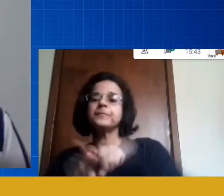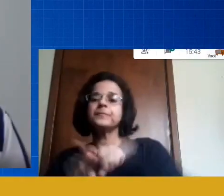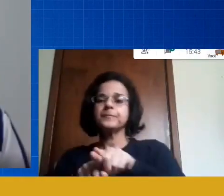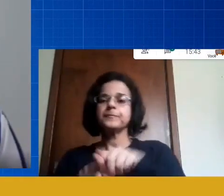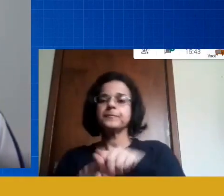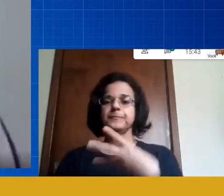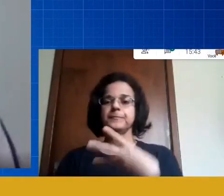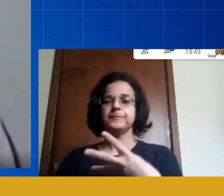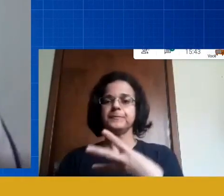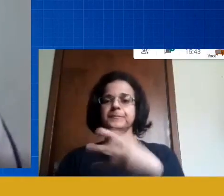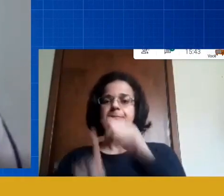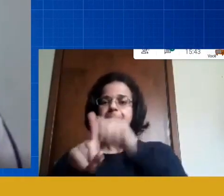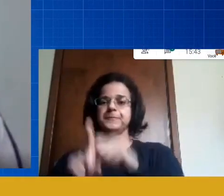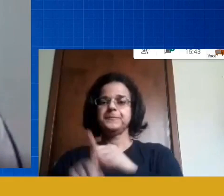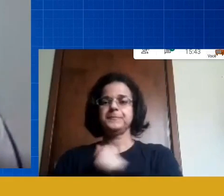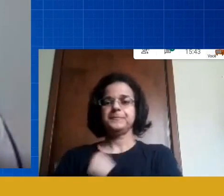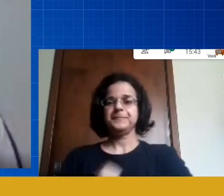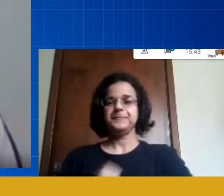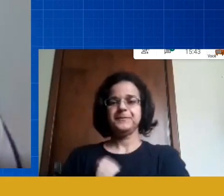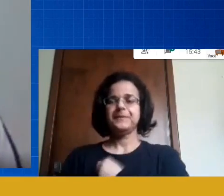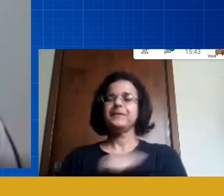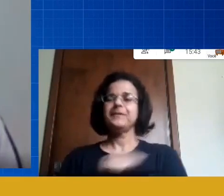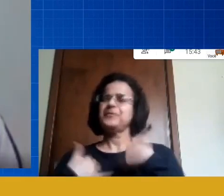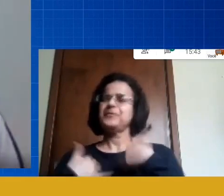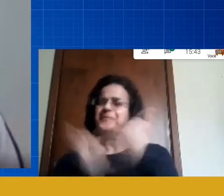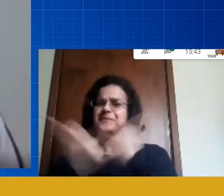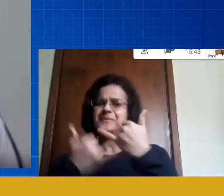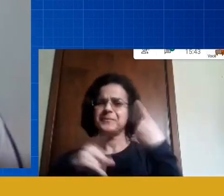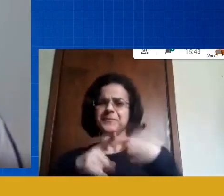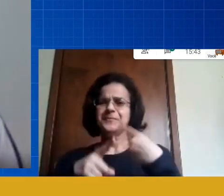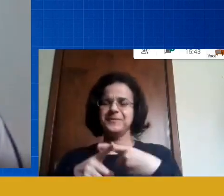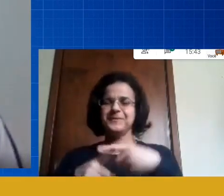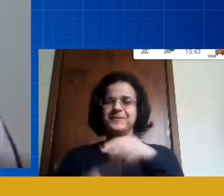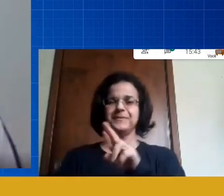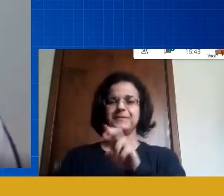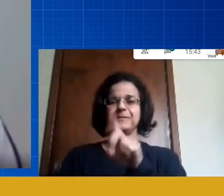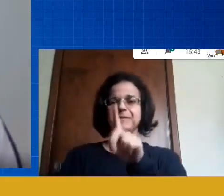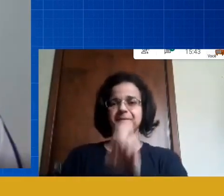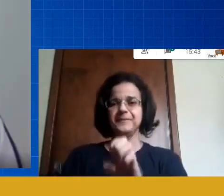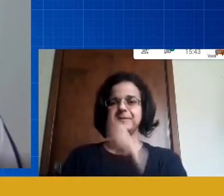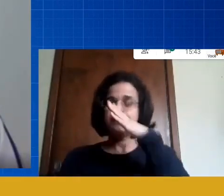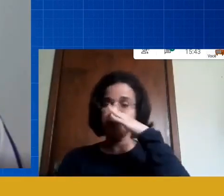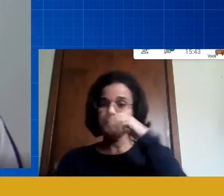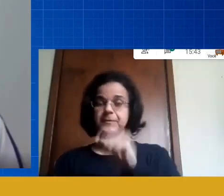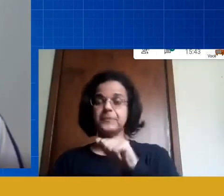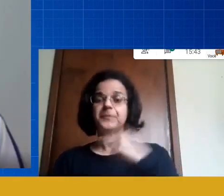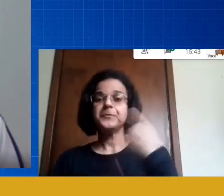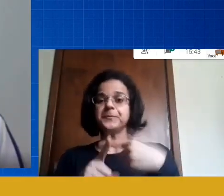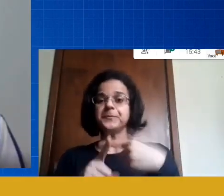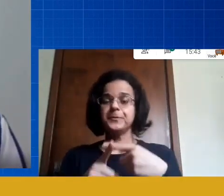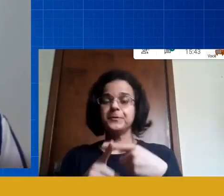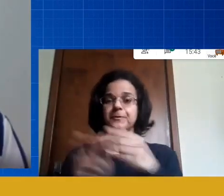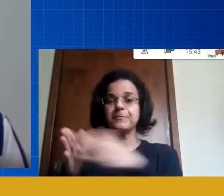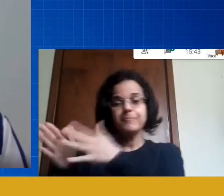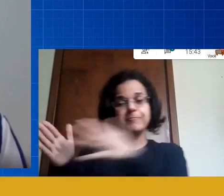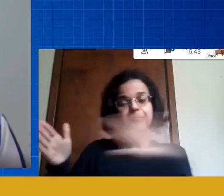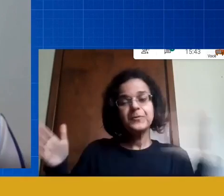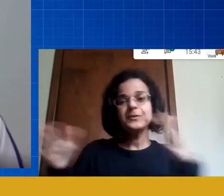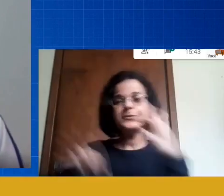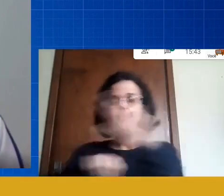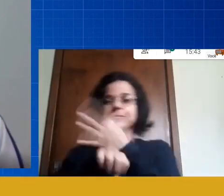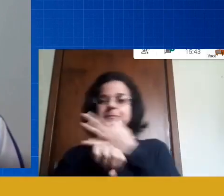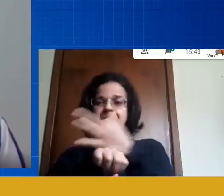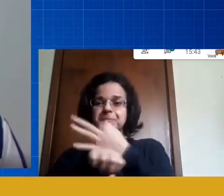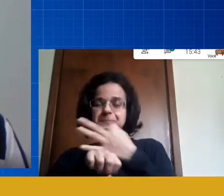até brinquei né eu falava 3 de agosto porque a rede geral cárie a gente tinha essa peculiaridade por conta do período de férias do recesso escolar